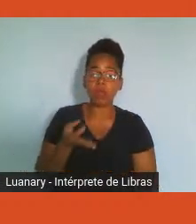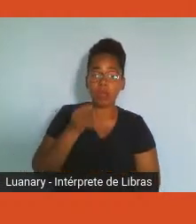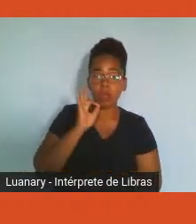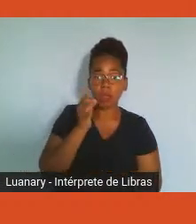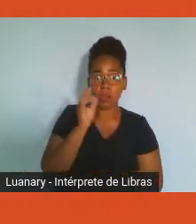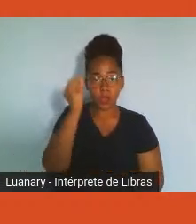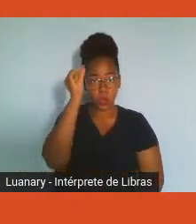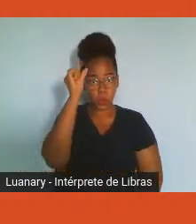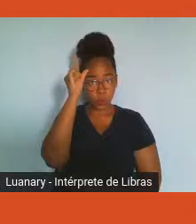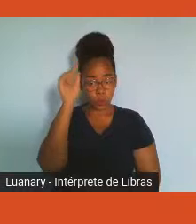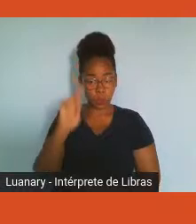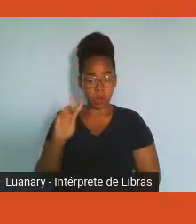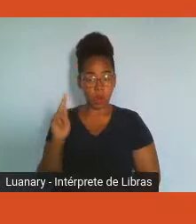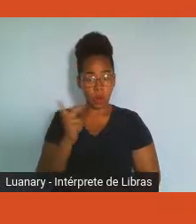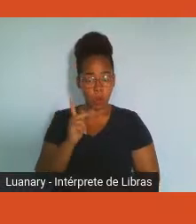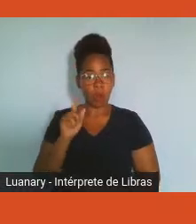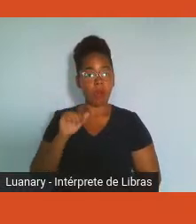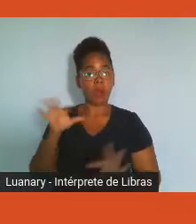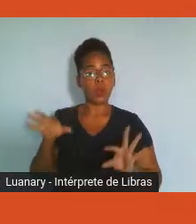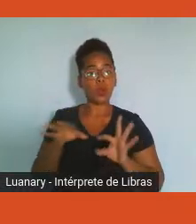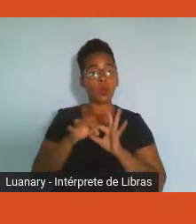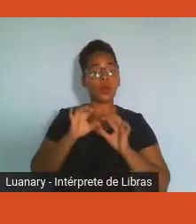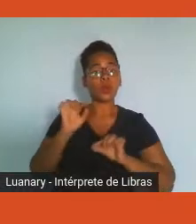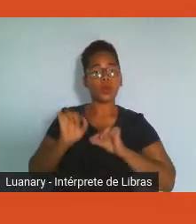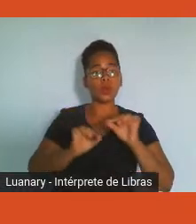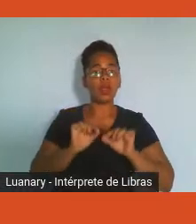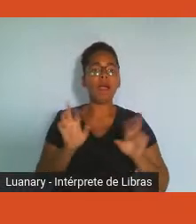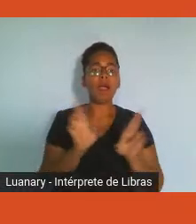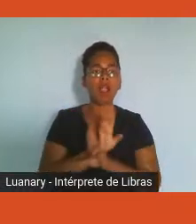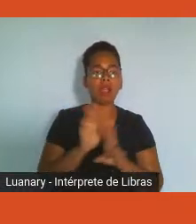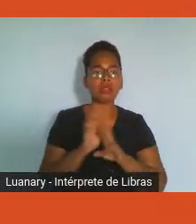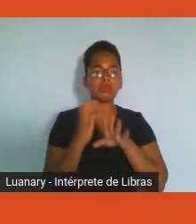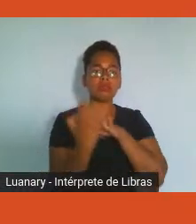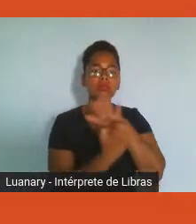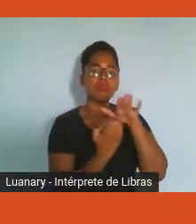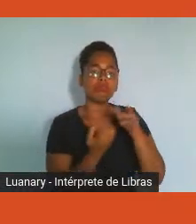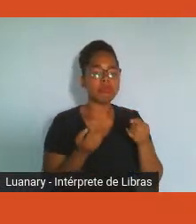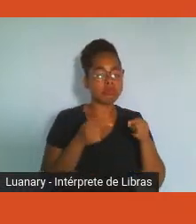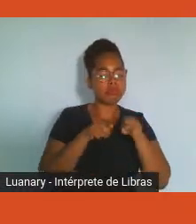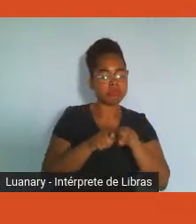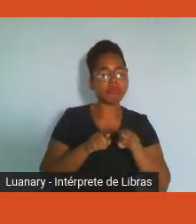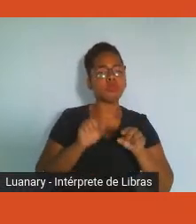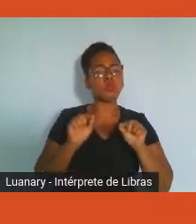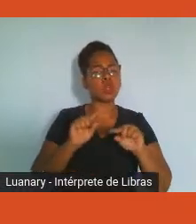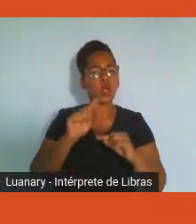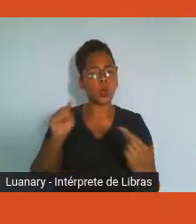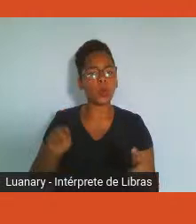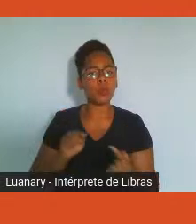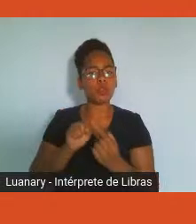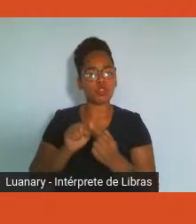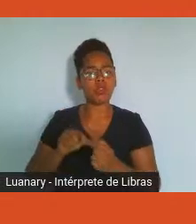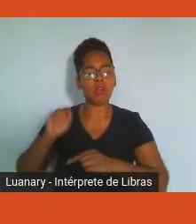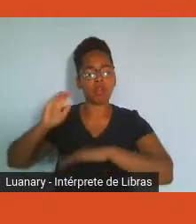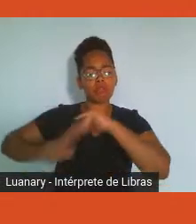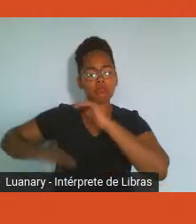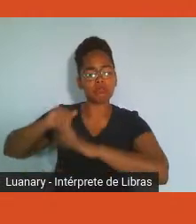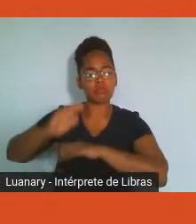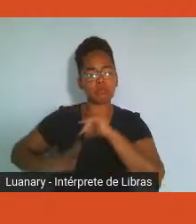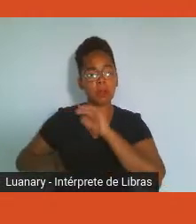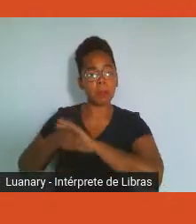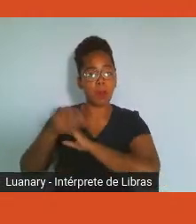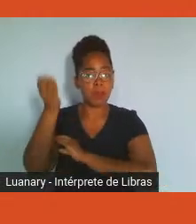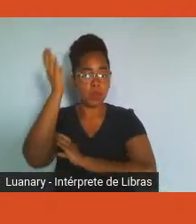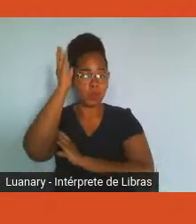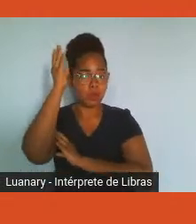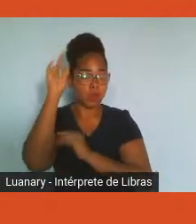Programa de Relacionamento com Empresas, que procura aproximar as ações promovidas pelo Sesc aos funcionários do comércio de